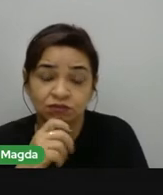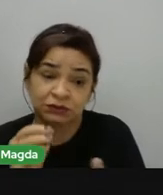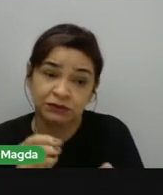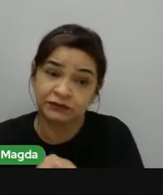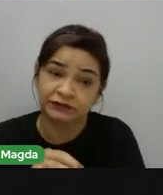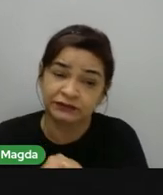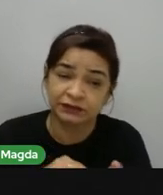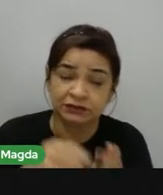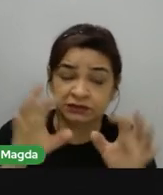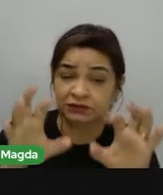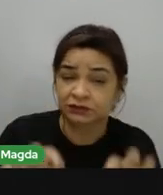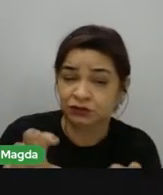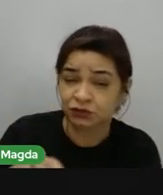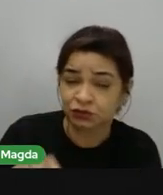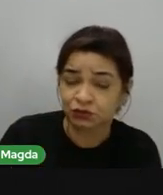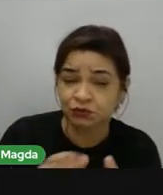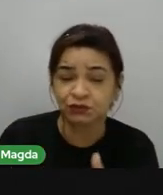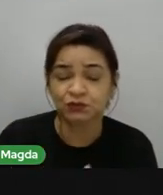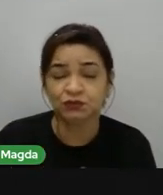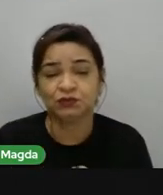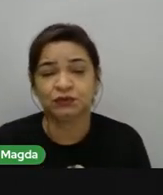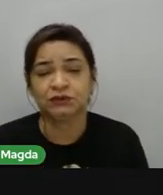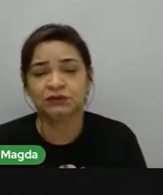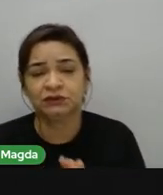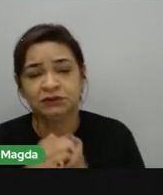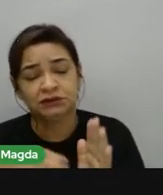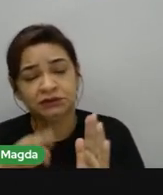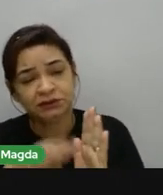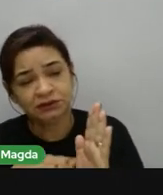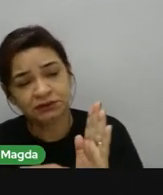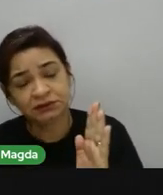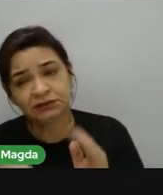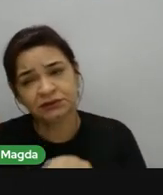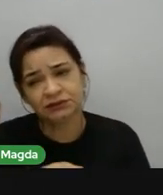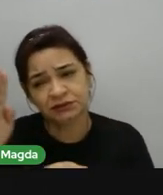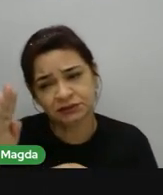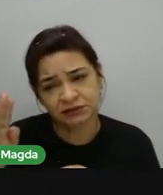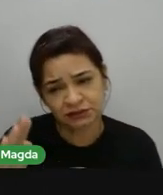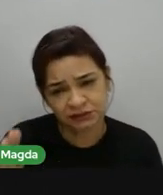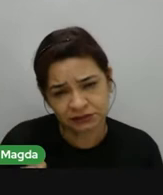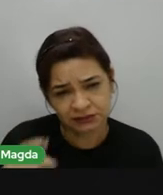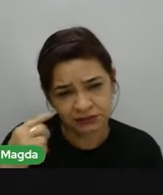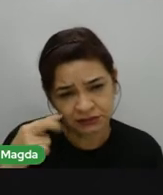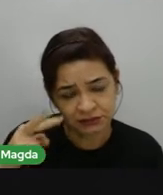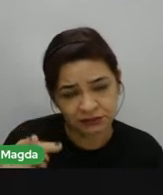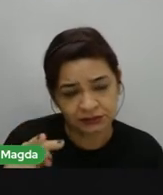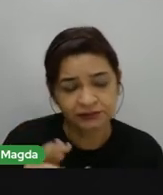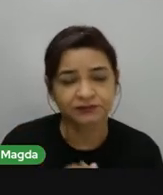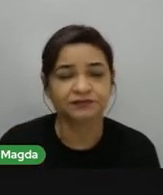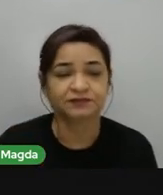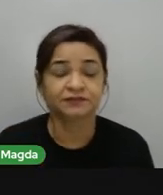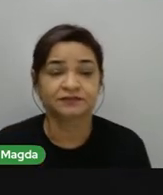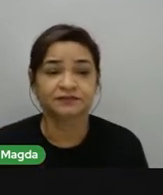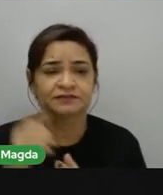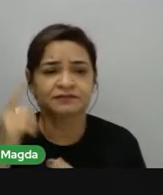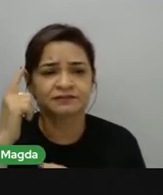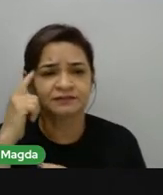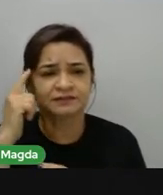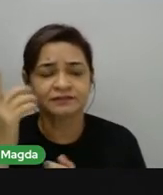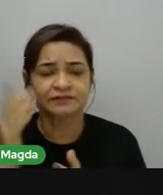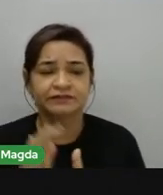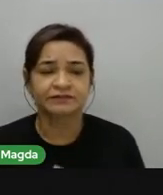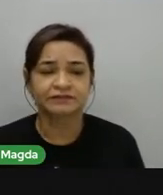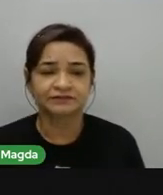A gente vê também subtropical úmido, essa parte mais laranjinha. Então, para vocês terem noção, se no